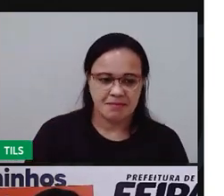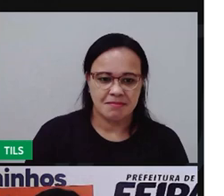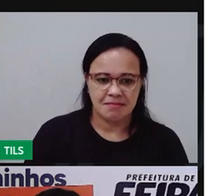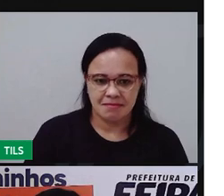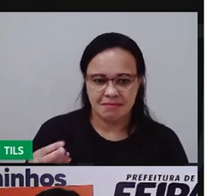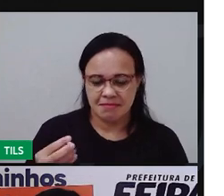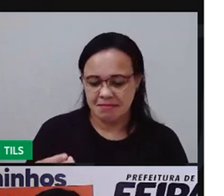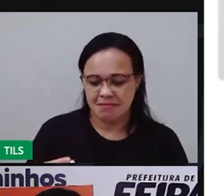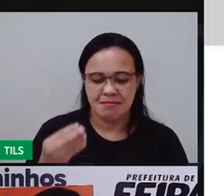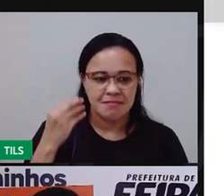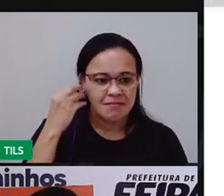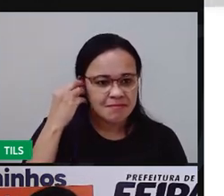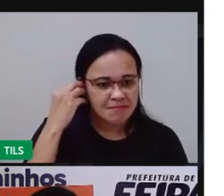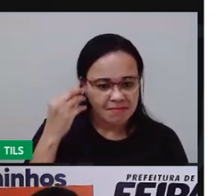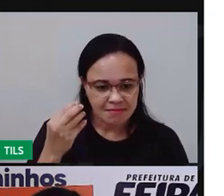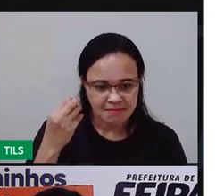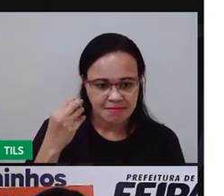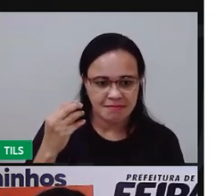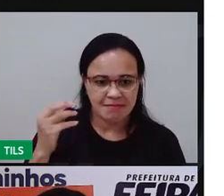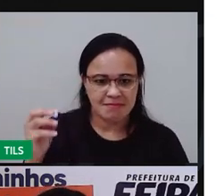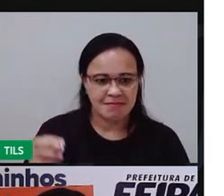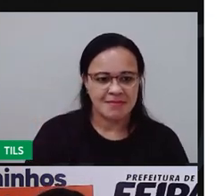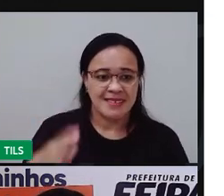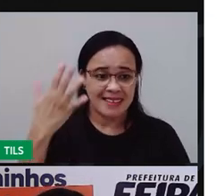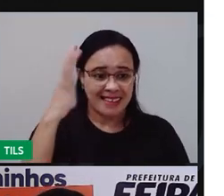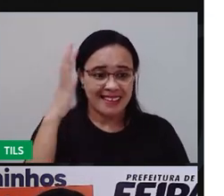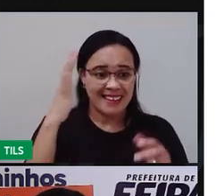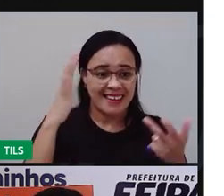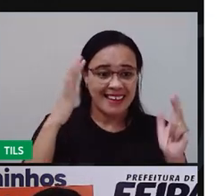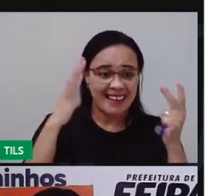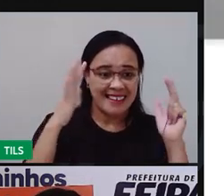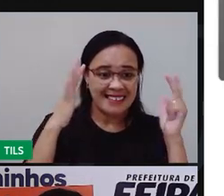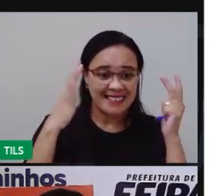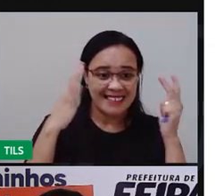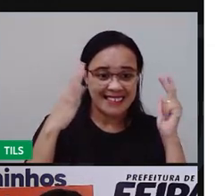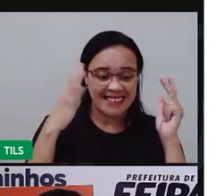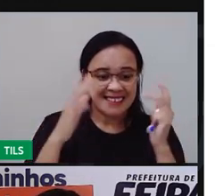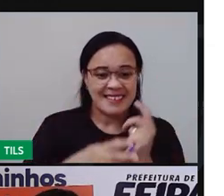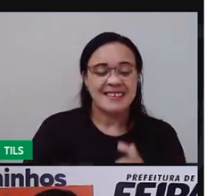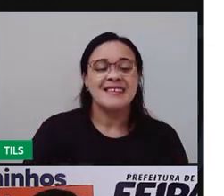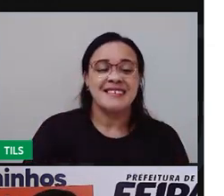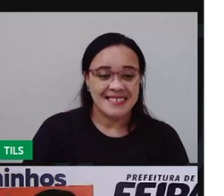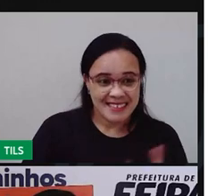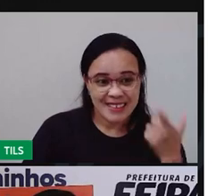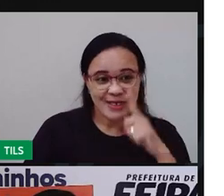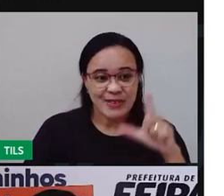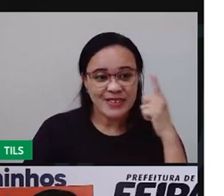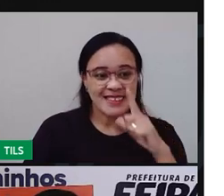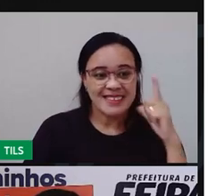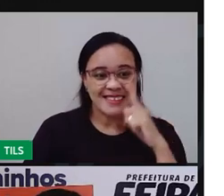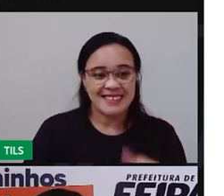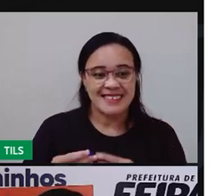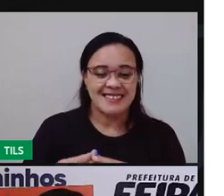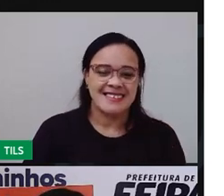Conseguimos. Eba! Mais uma vez. A gente conseguiu.